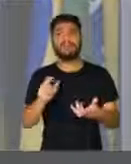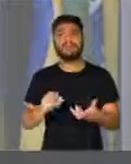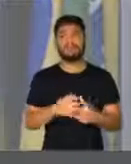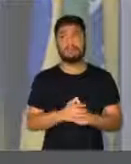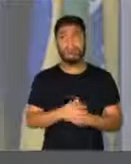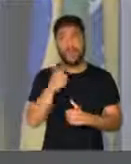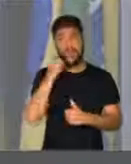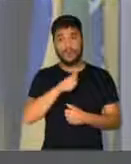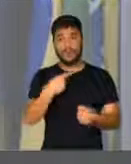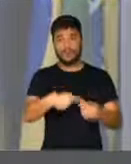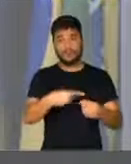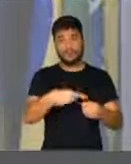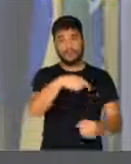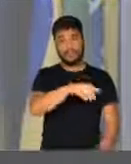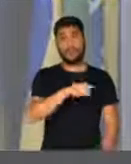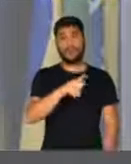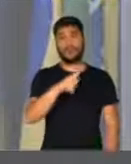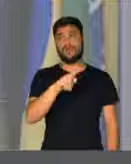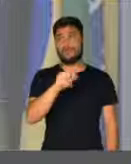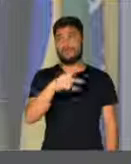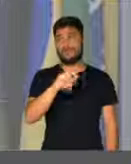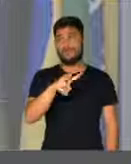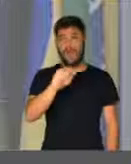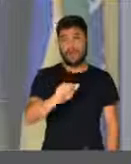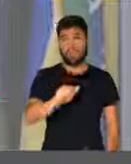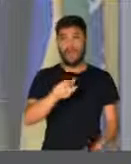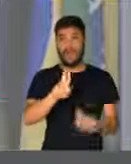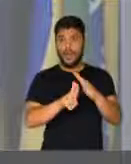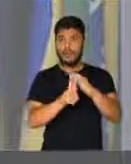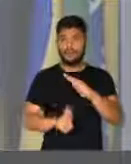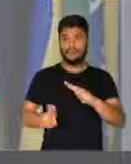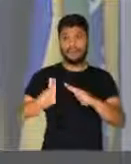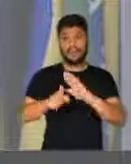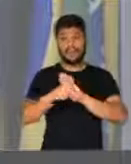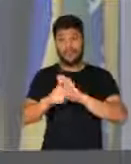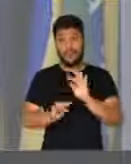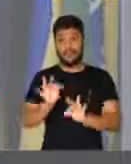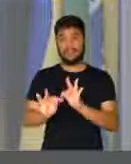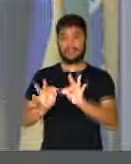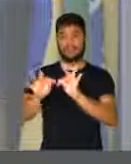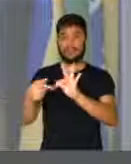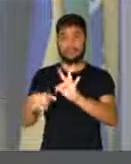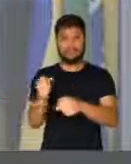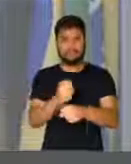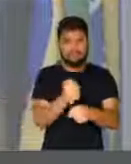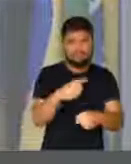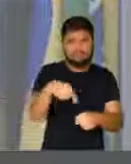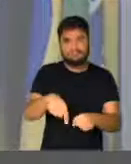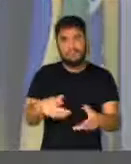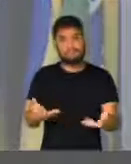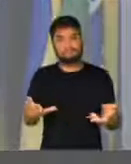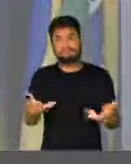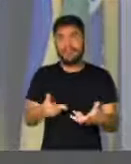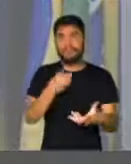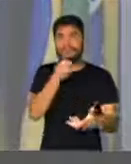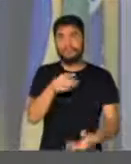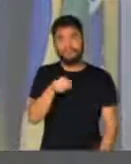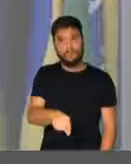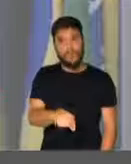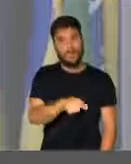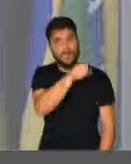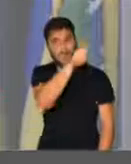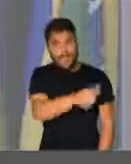levado para a sua cidade de Guarapuava a Universidade Tecnológica Federal, um belo campus que lá está, que ele teve a